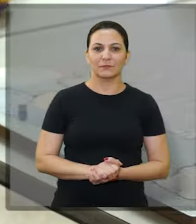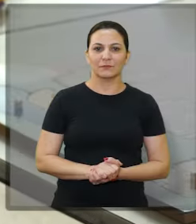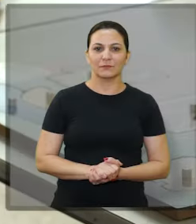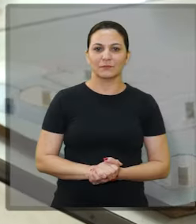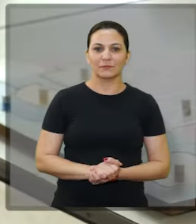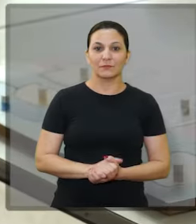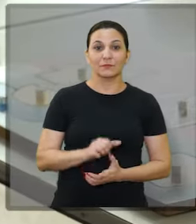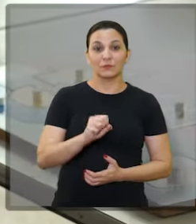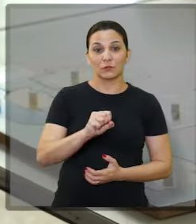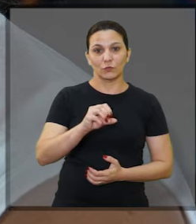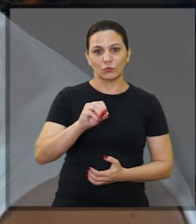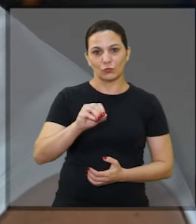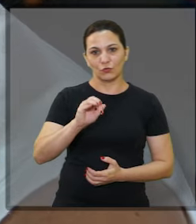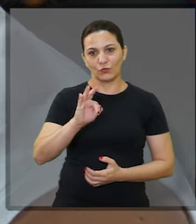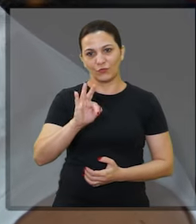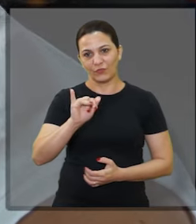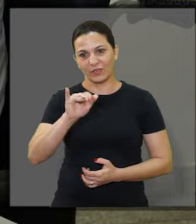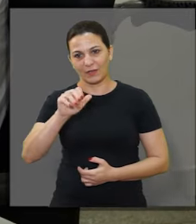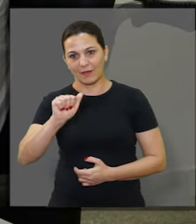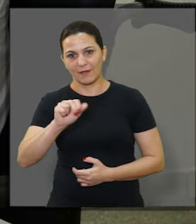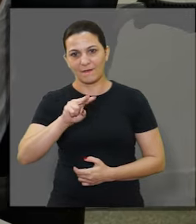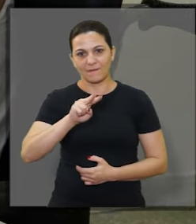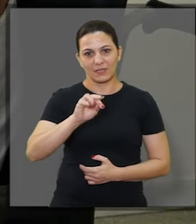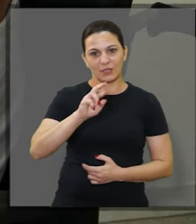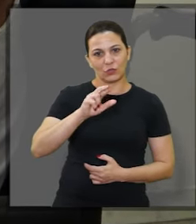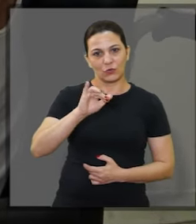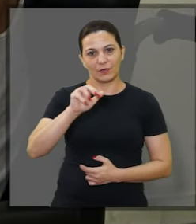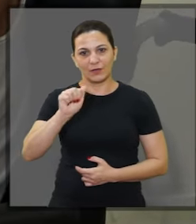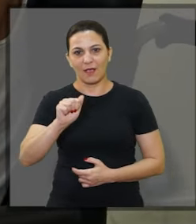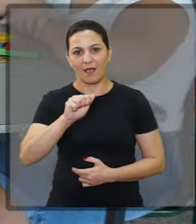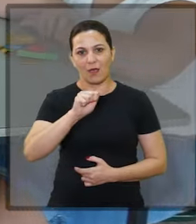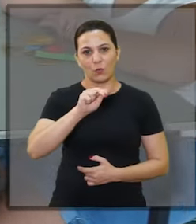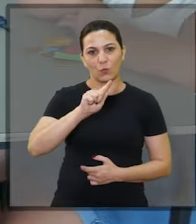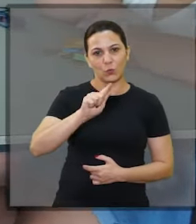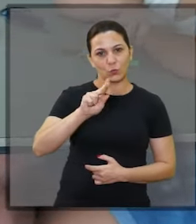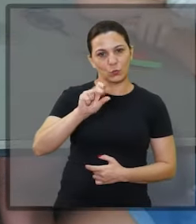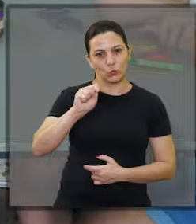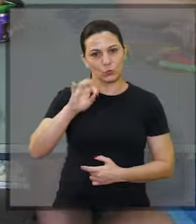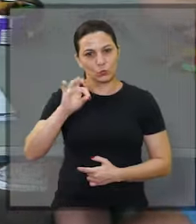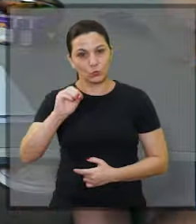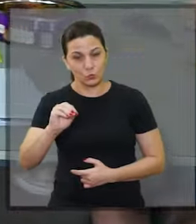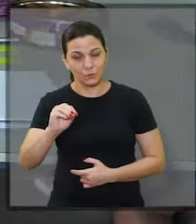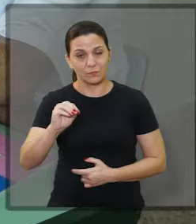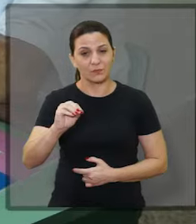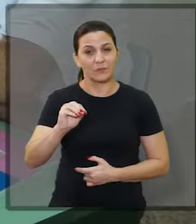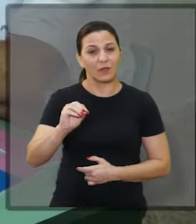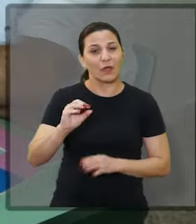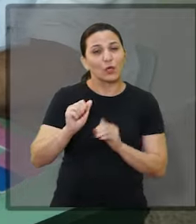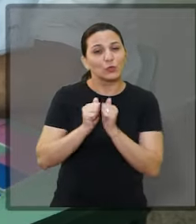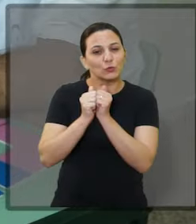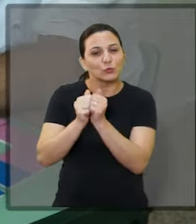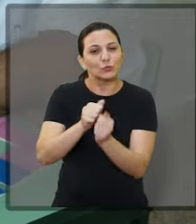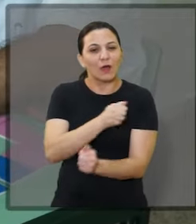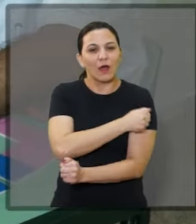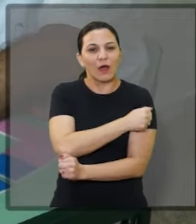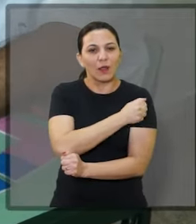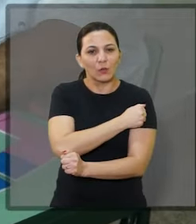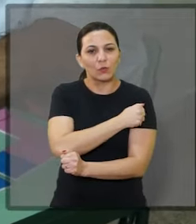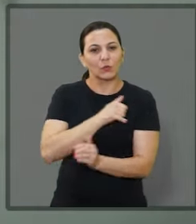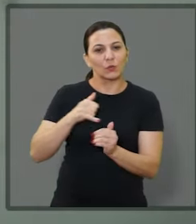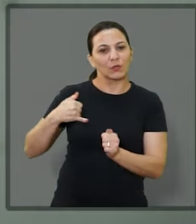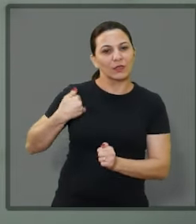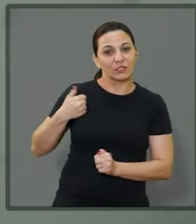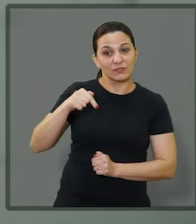A Sofia, a Vitória, o Augusto, assim como todas as pessoas de 7 a 51